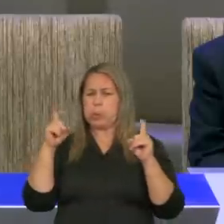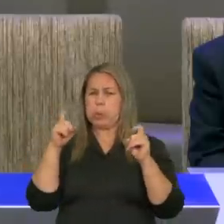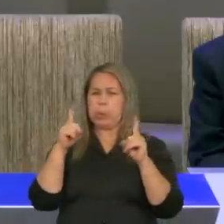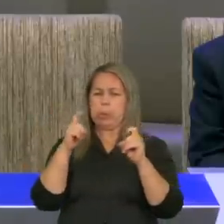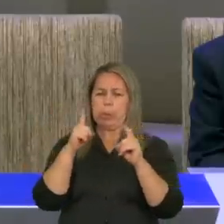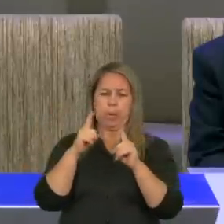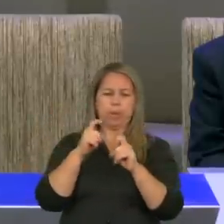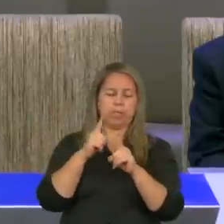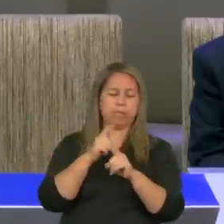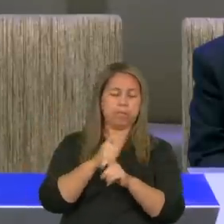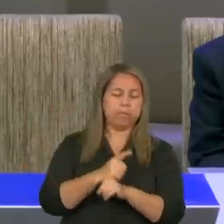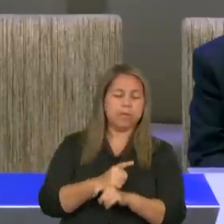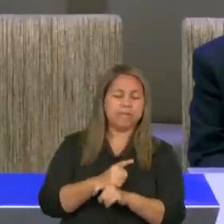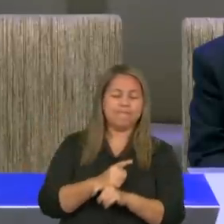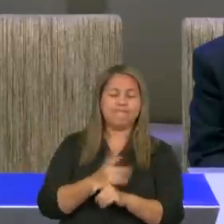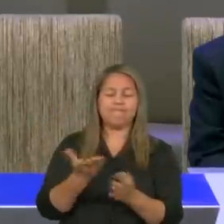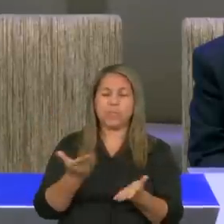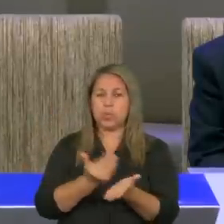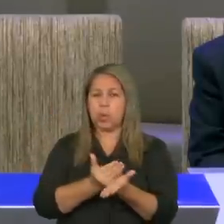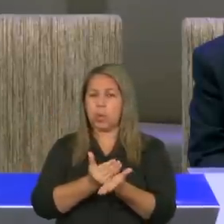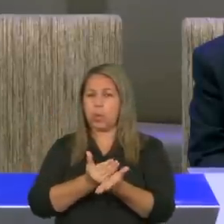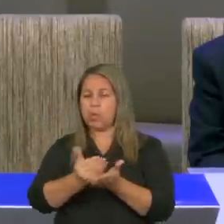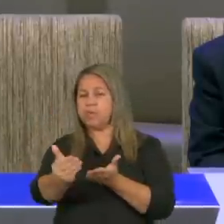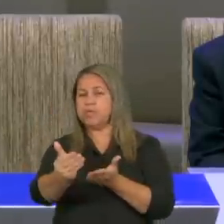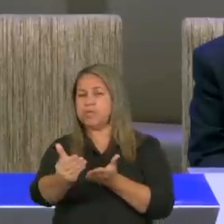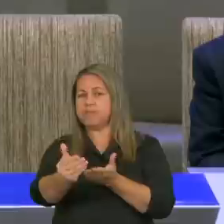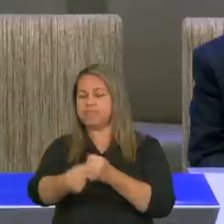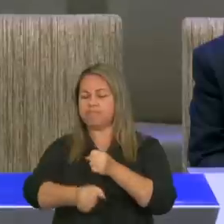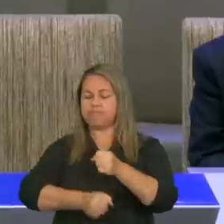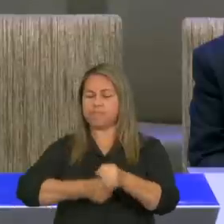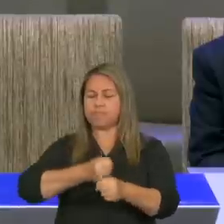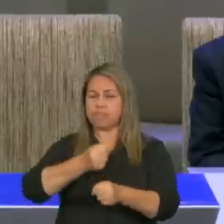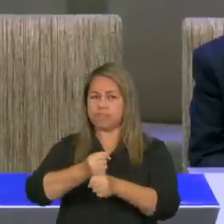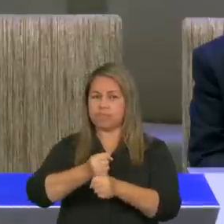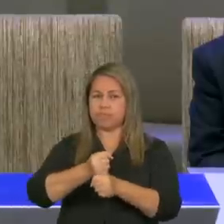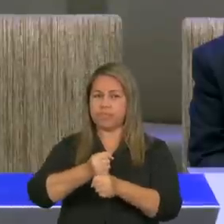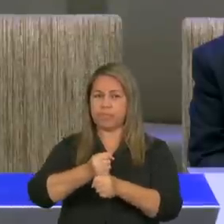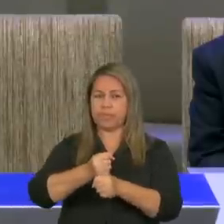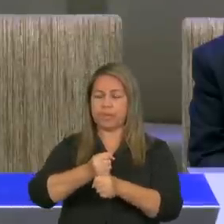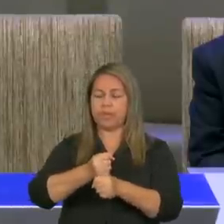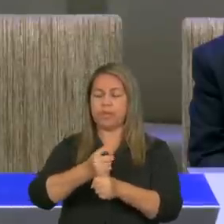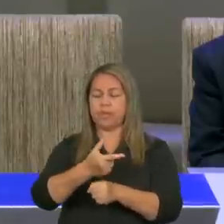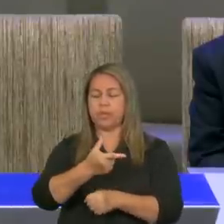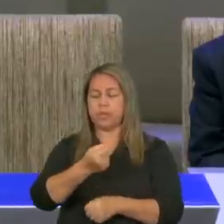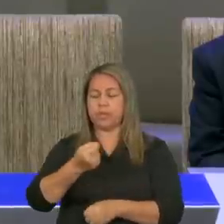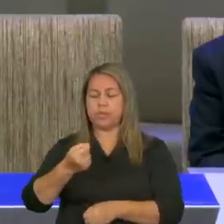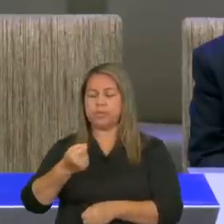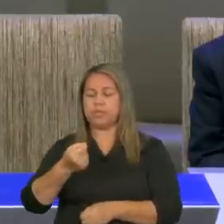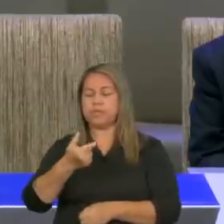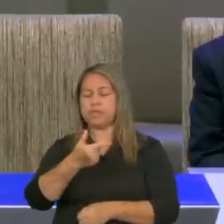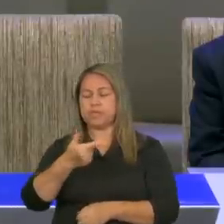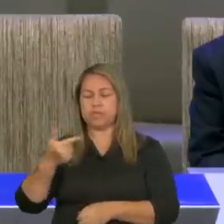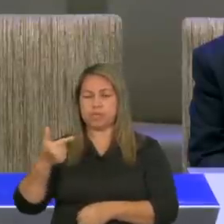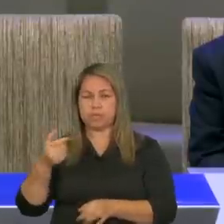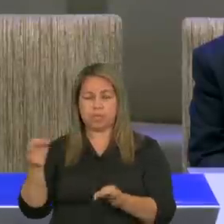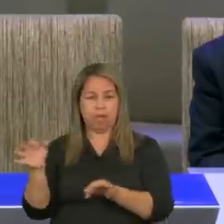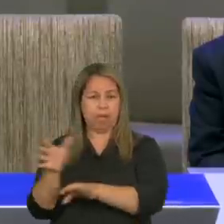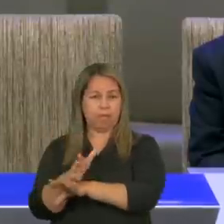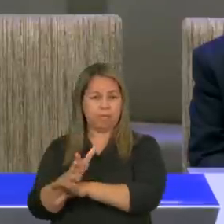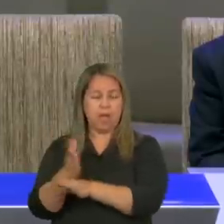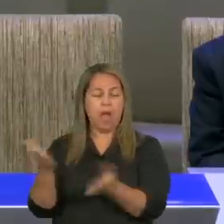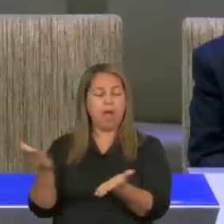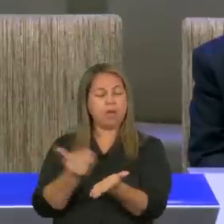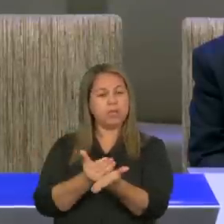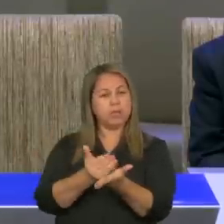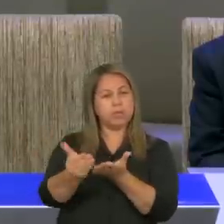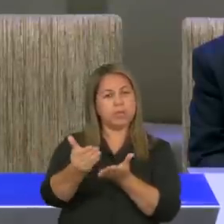onde estamos iniciando mais um ano. Concluiu-se o ano de 2022, começa-se o ano